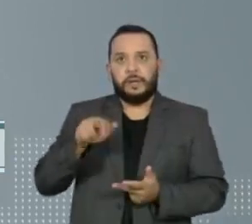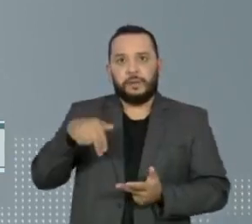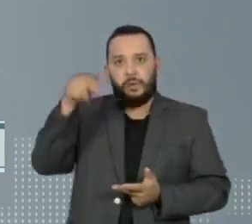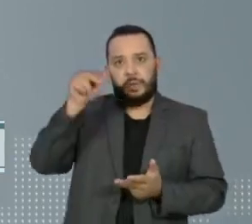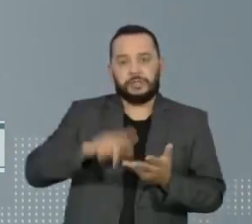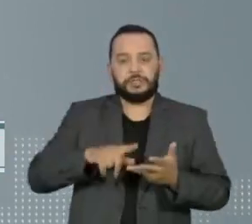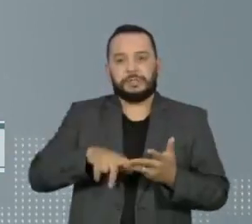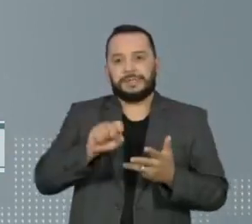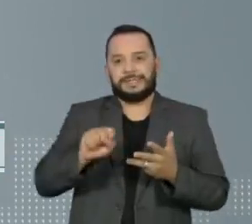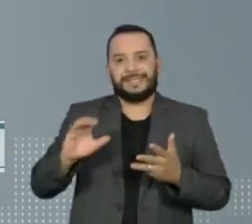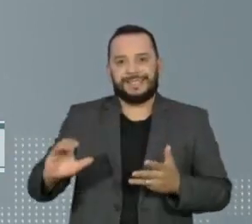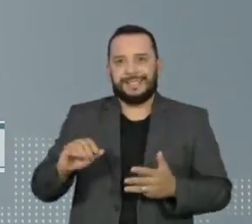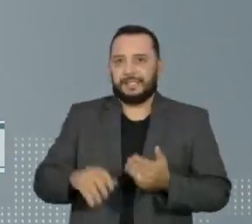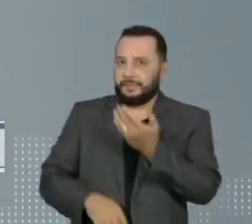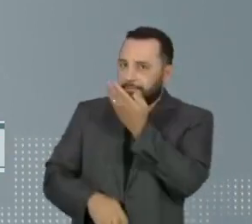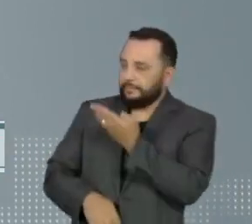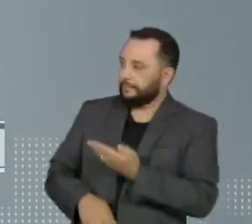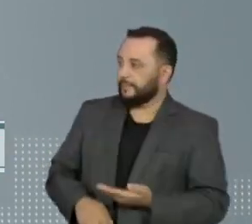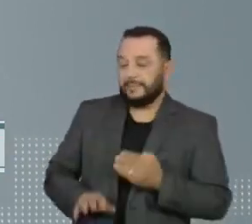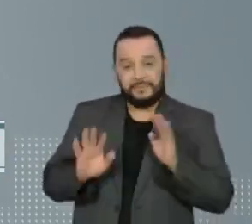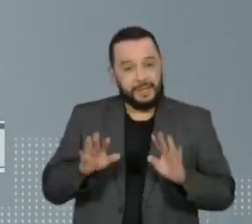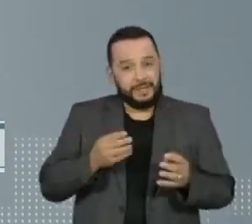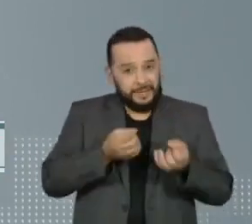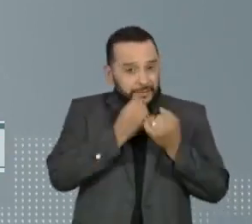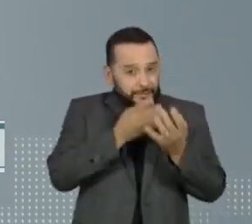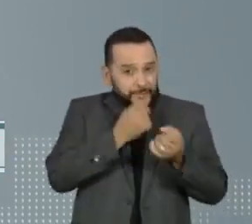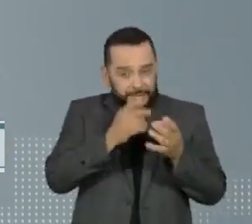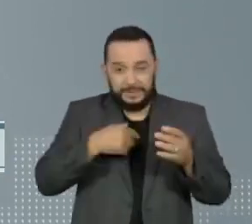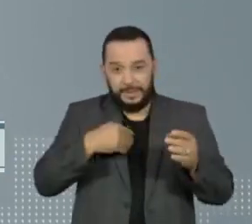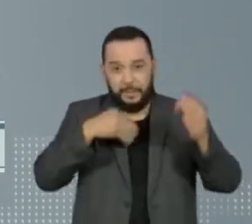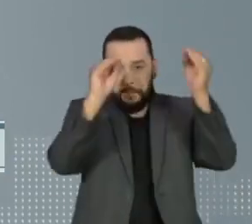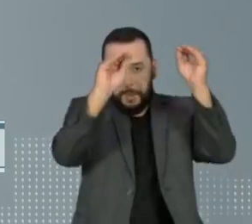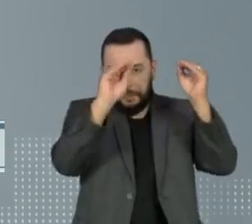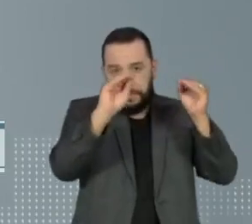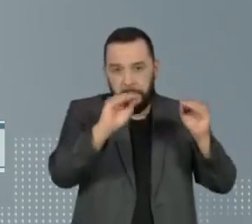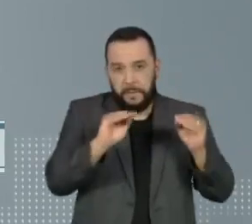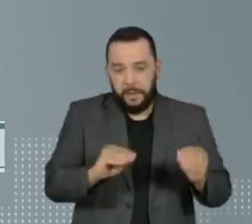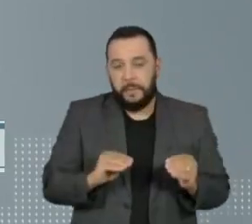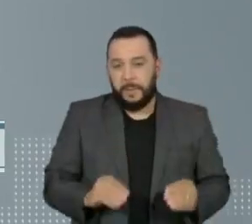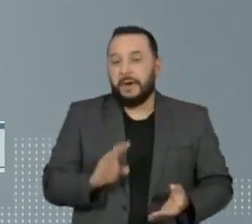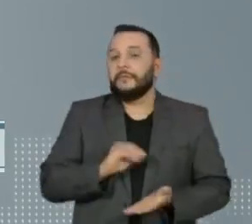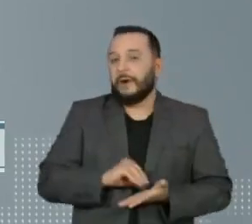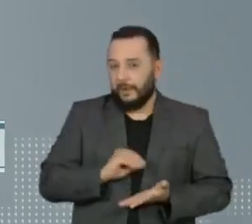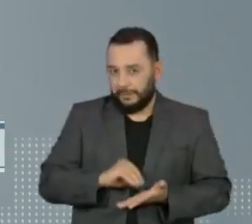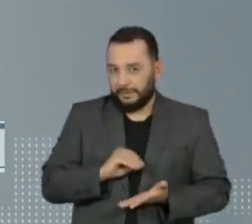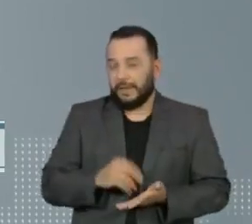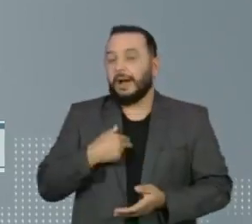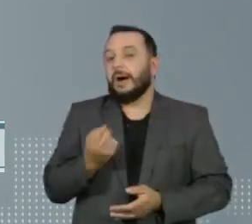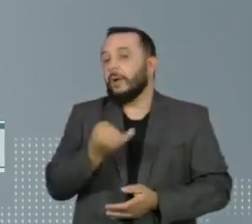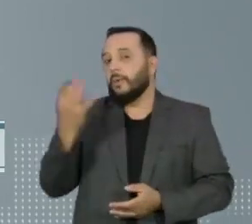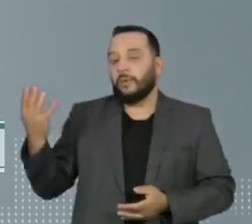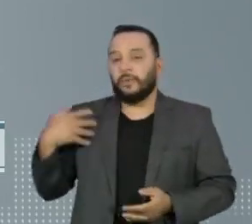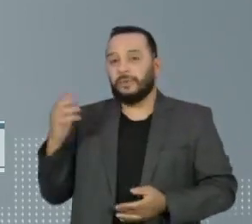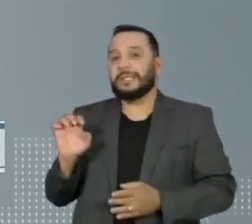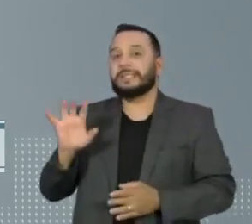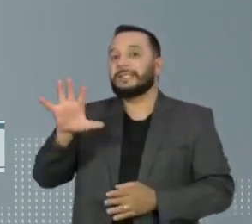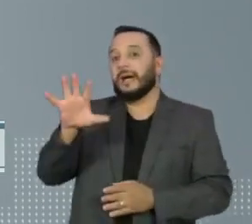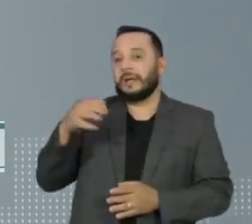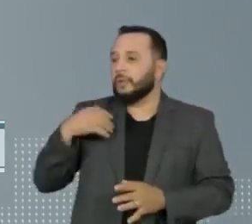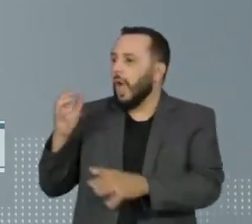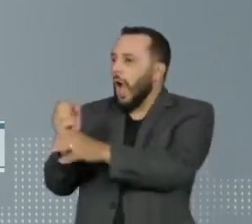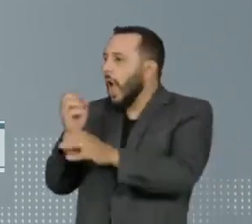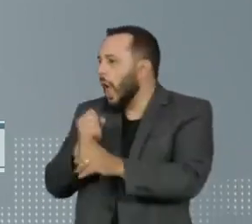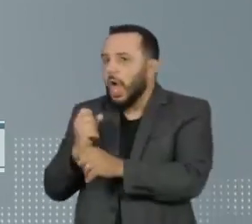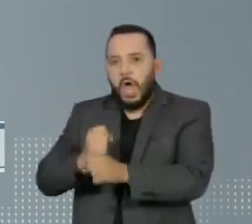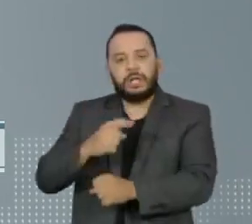Catarina. Mas os dados não estão completamente atualizados, porque alguns estados não conseguem totalizar os últimos